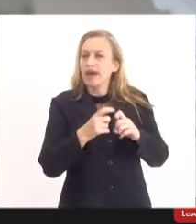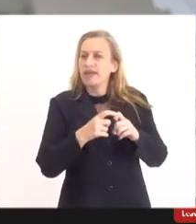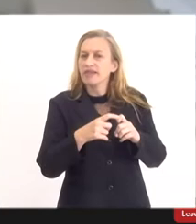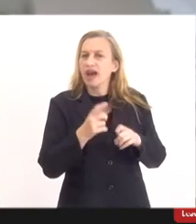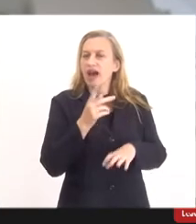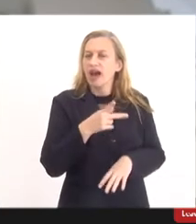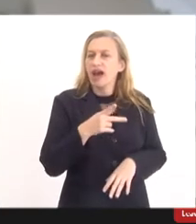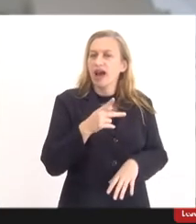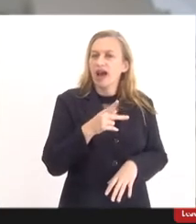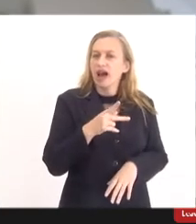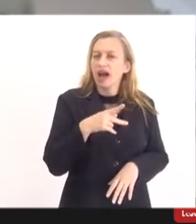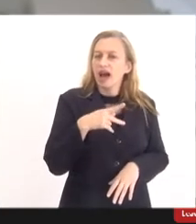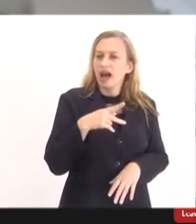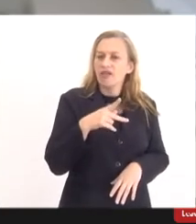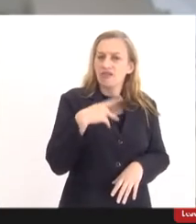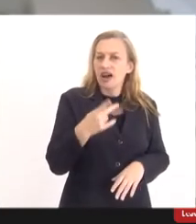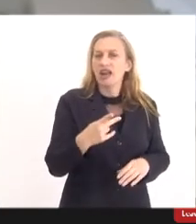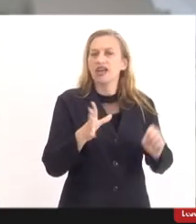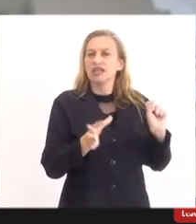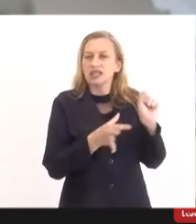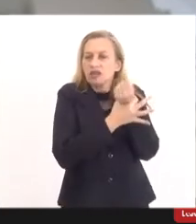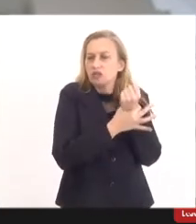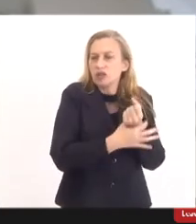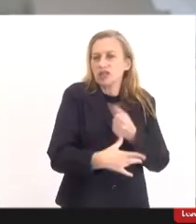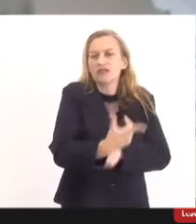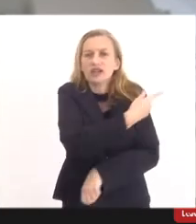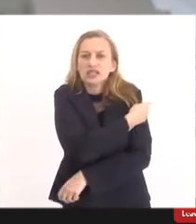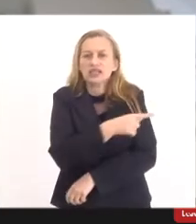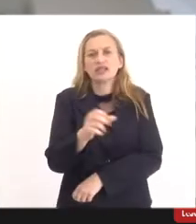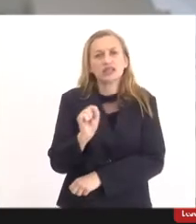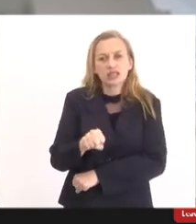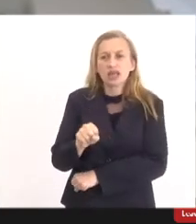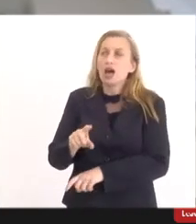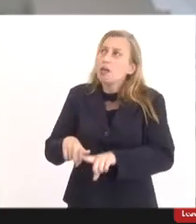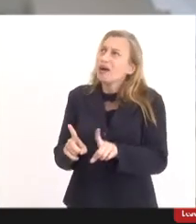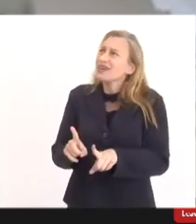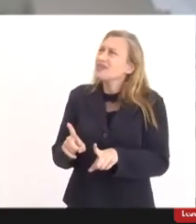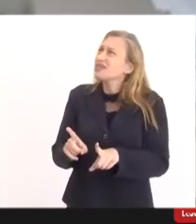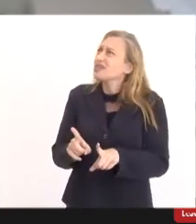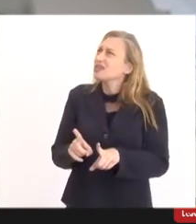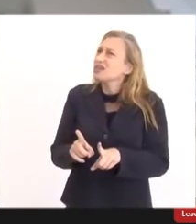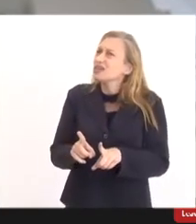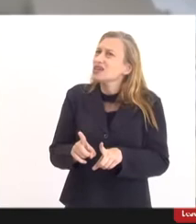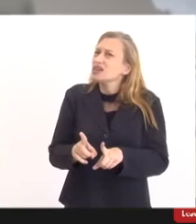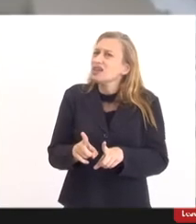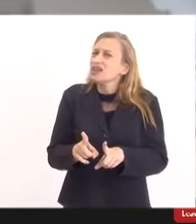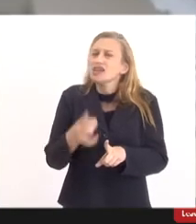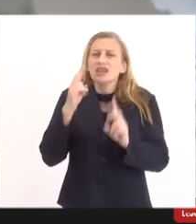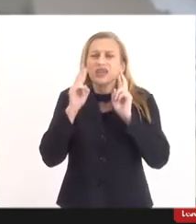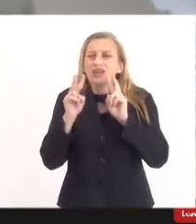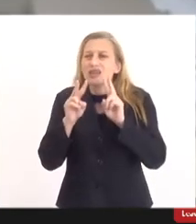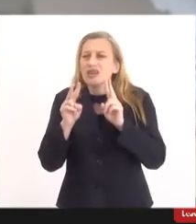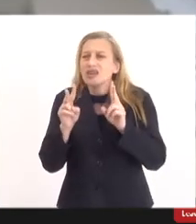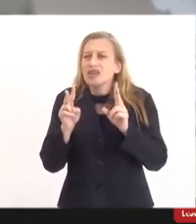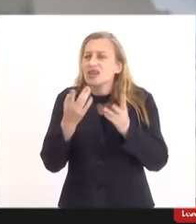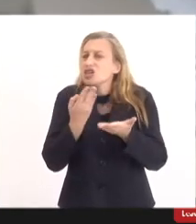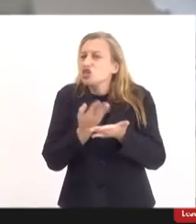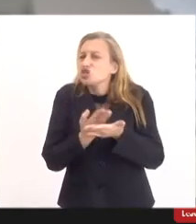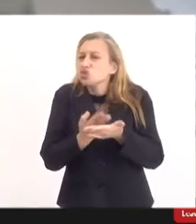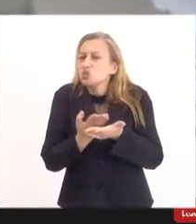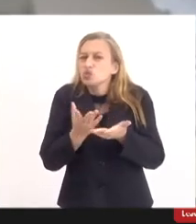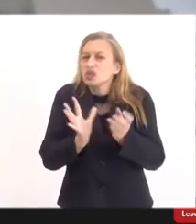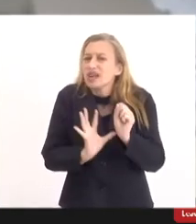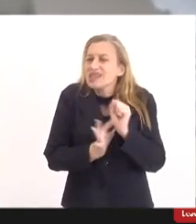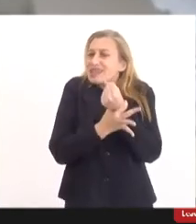afirmarem que as vacinas são seguras, mas em que pressupostos elas estão se